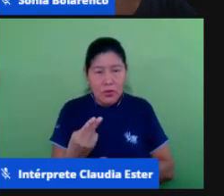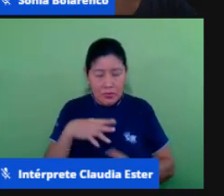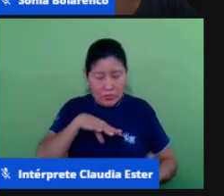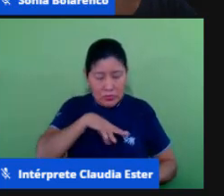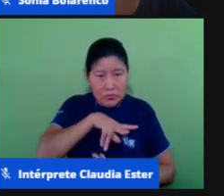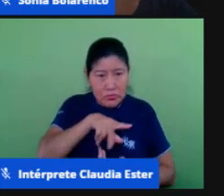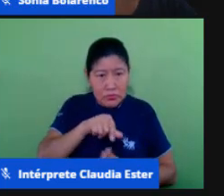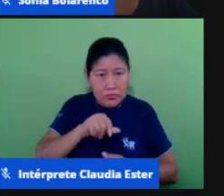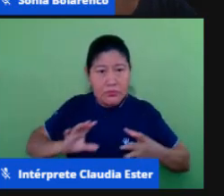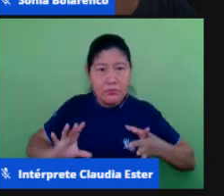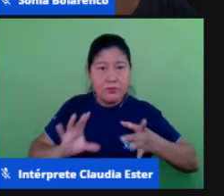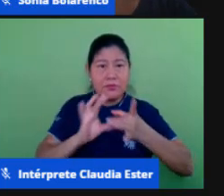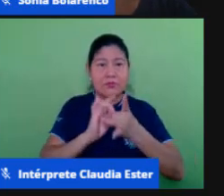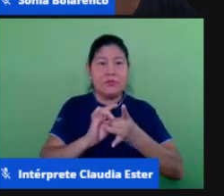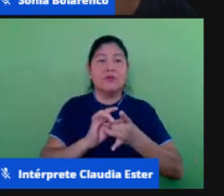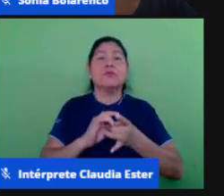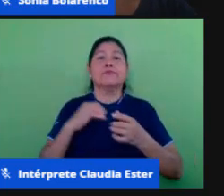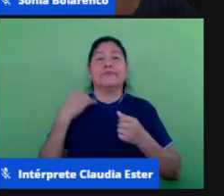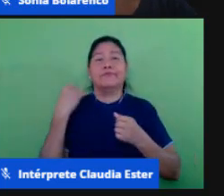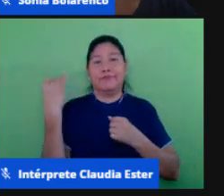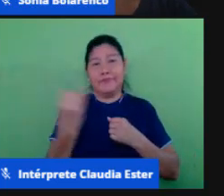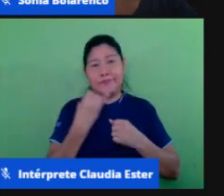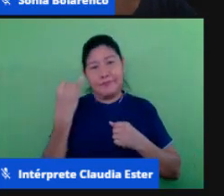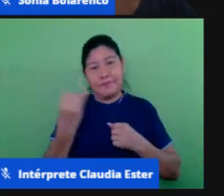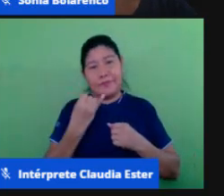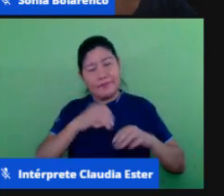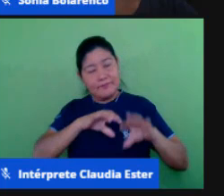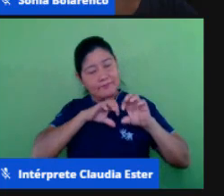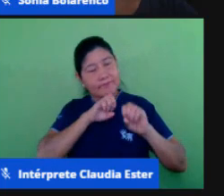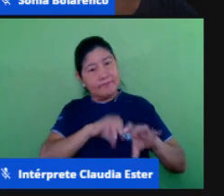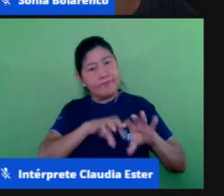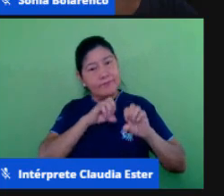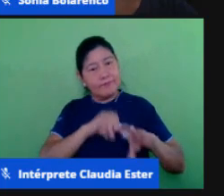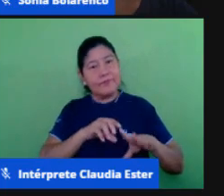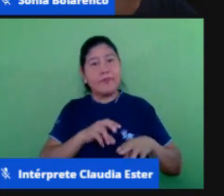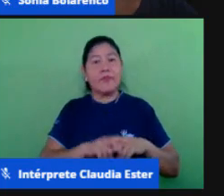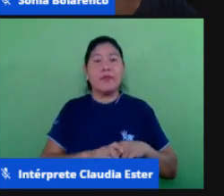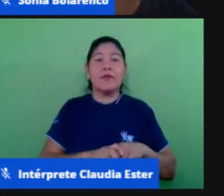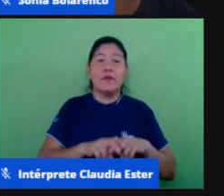ensino remoto porque pode ser o aluno com